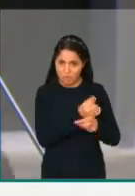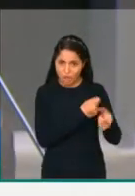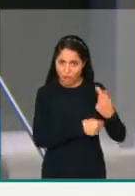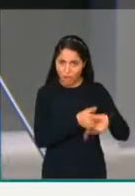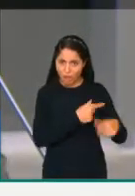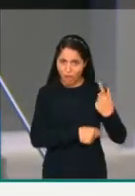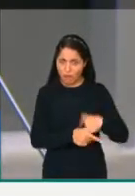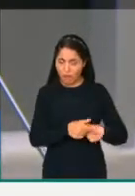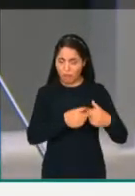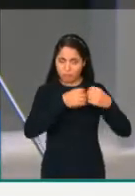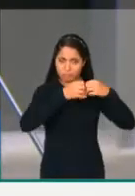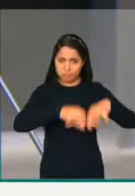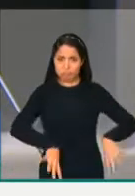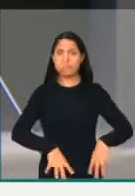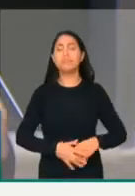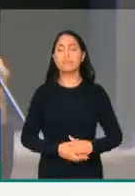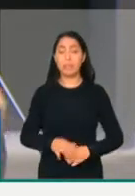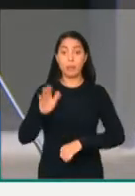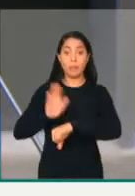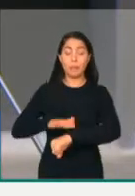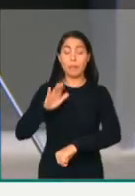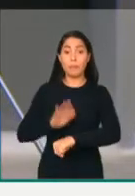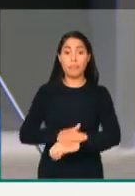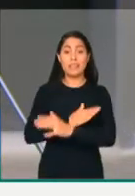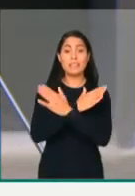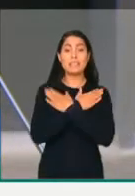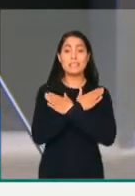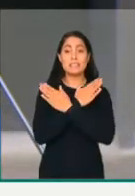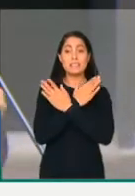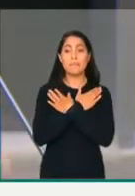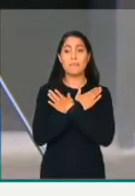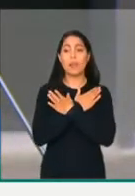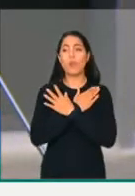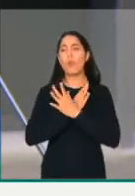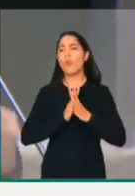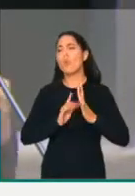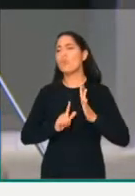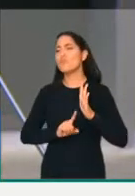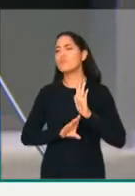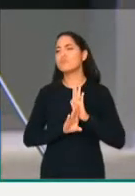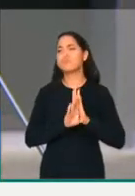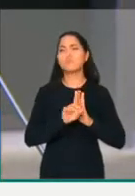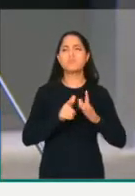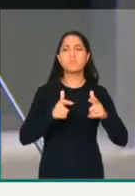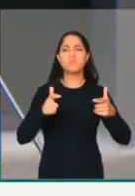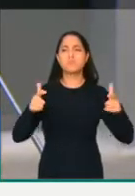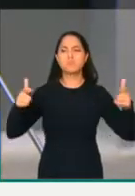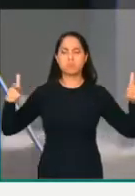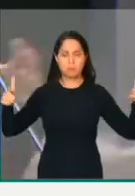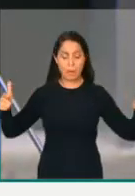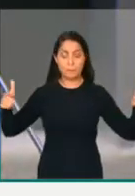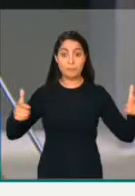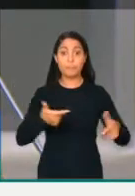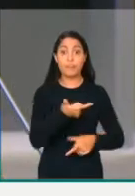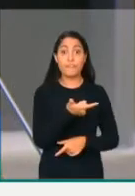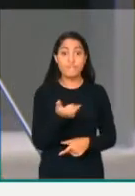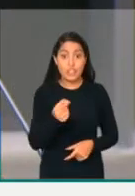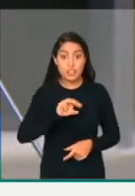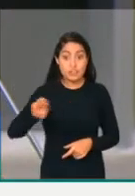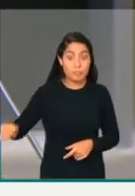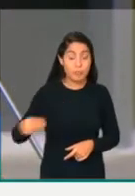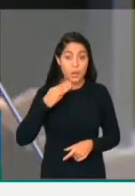um aumento do desemprego, nós temos 20 milhões de brasileiros e brasileiras na extrema pobreza, e essa